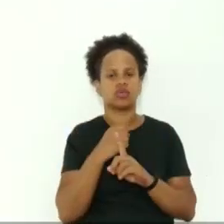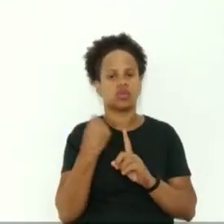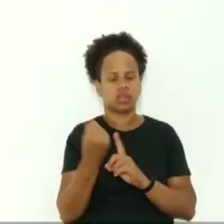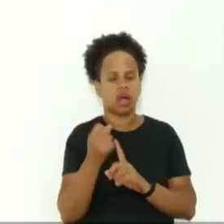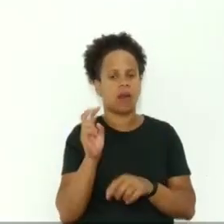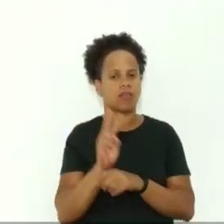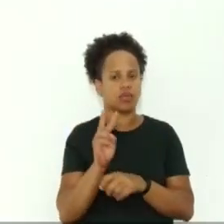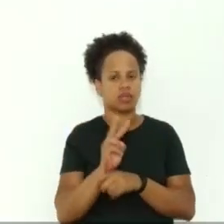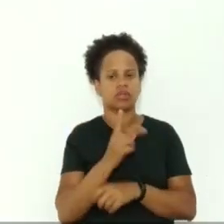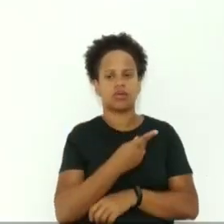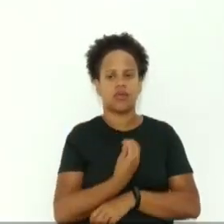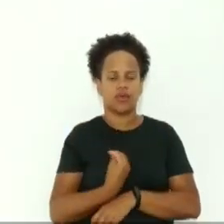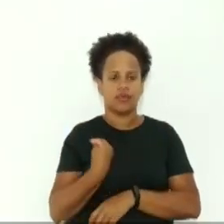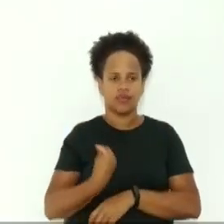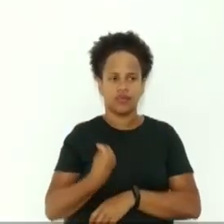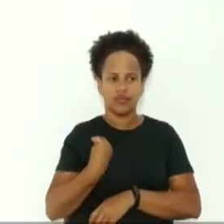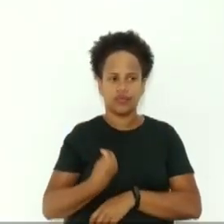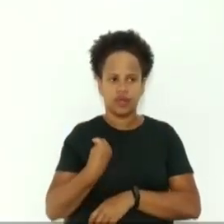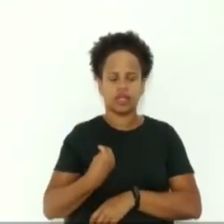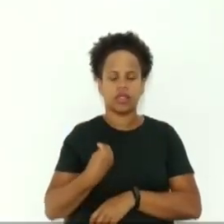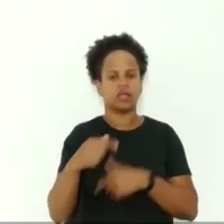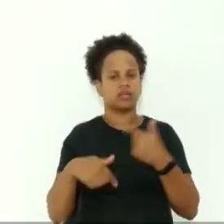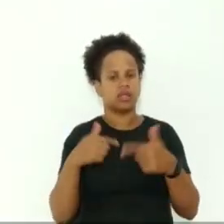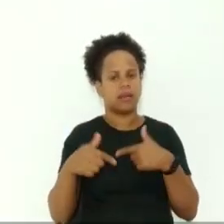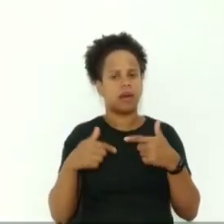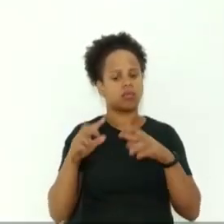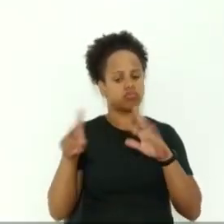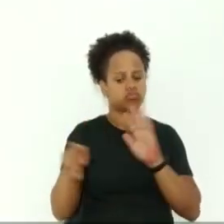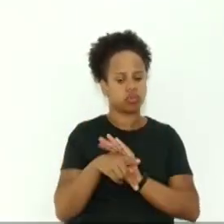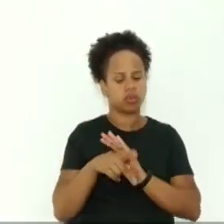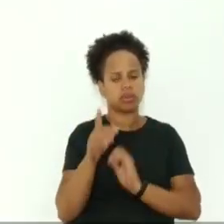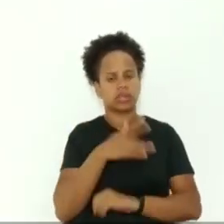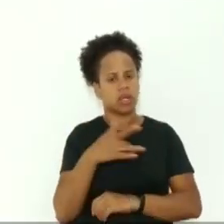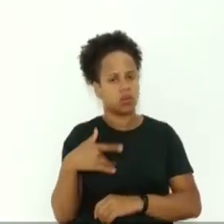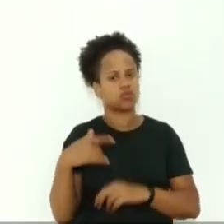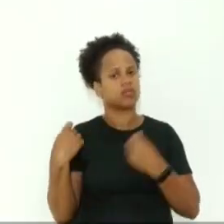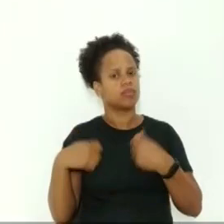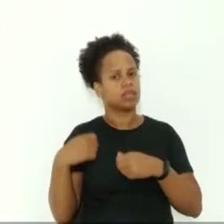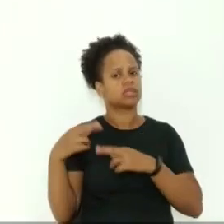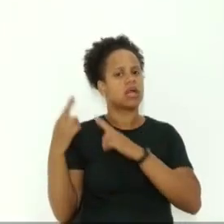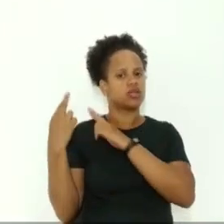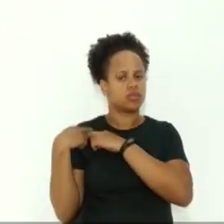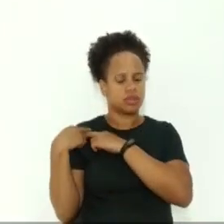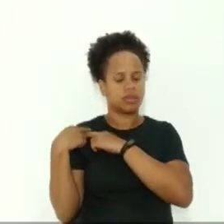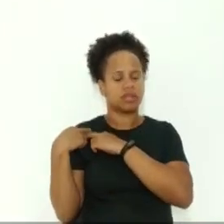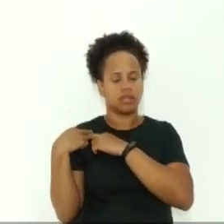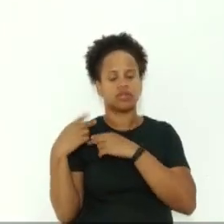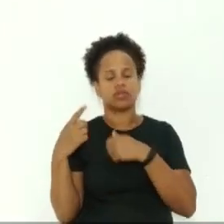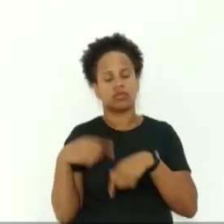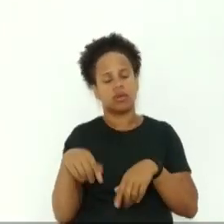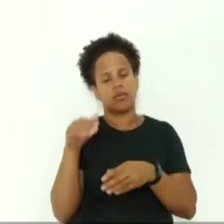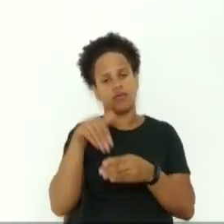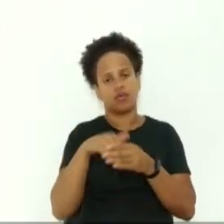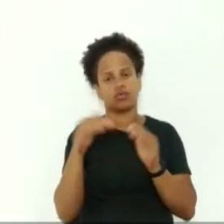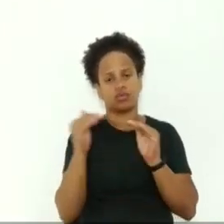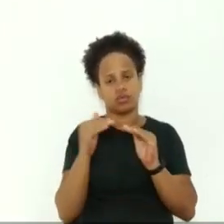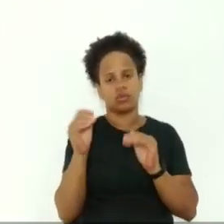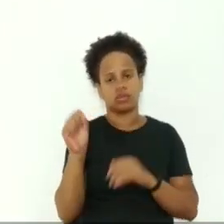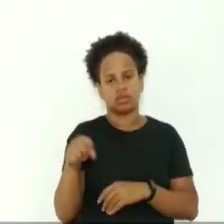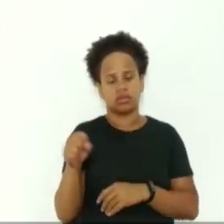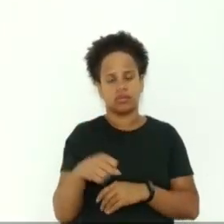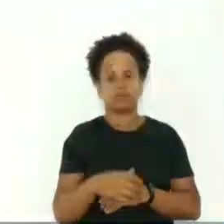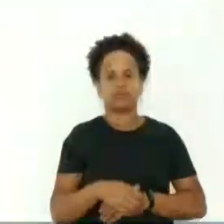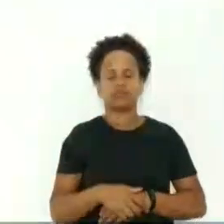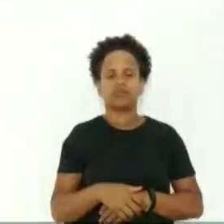vida de serviço de saúde a gente tem que ter essa responsabilidade e evidentemente que o meu voto é favorável Obrigado